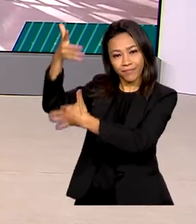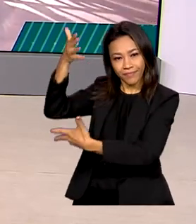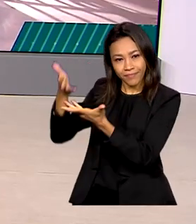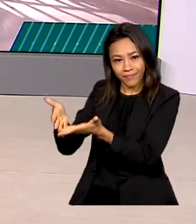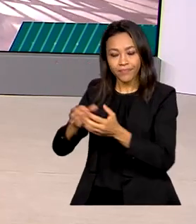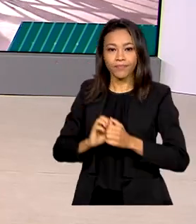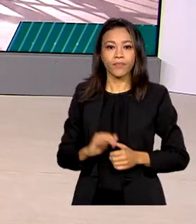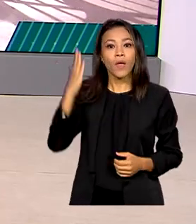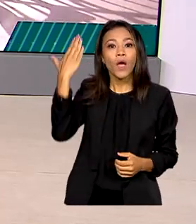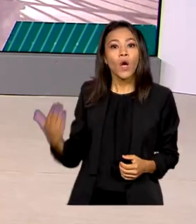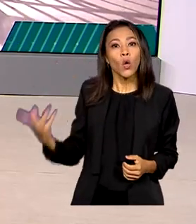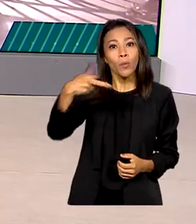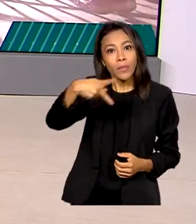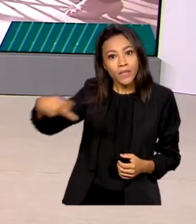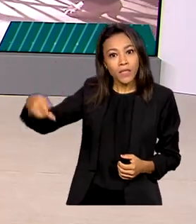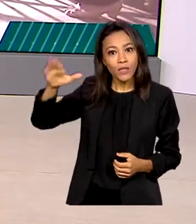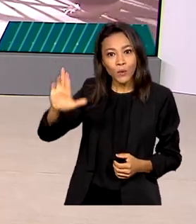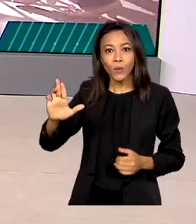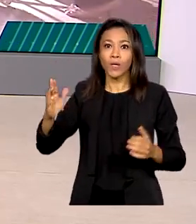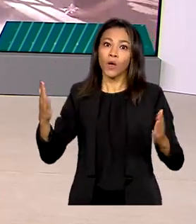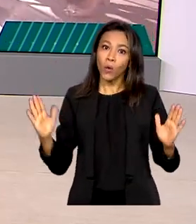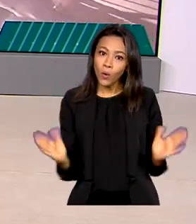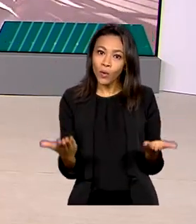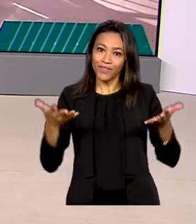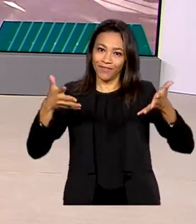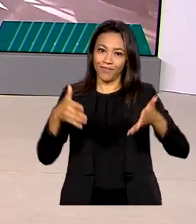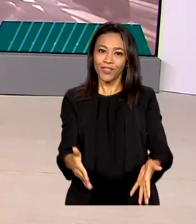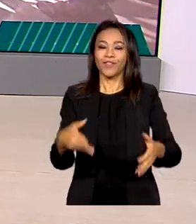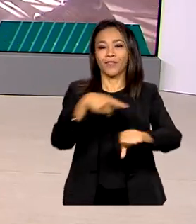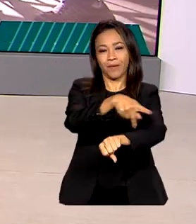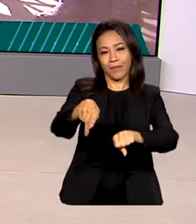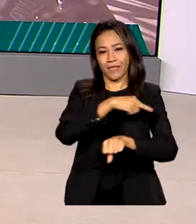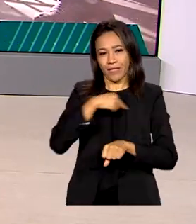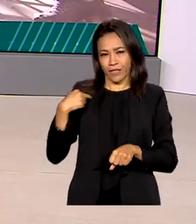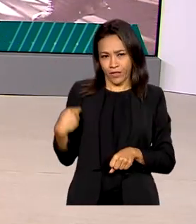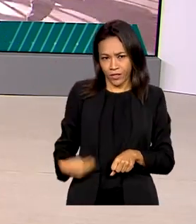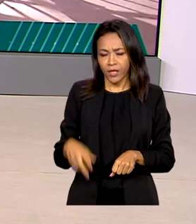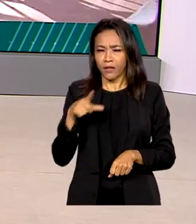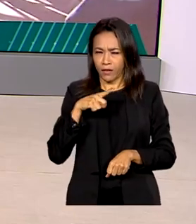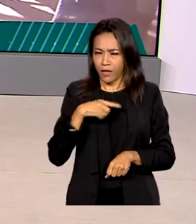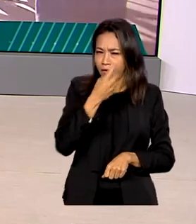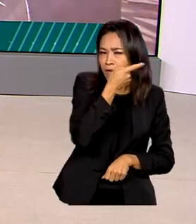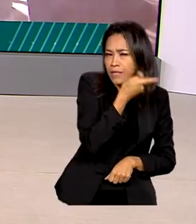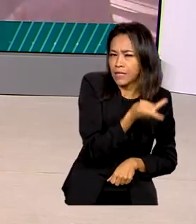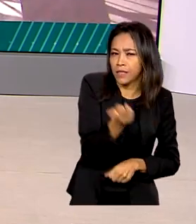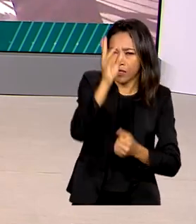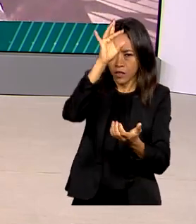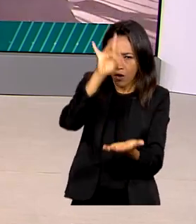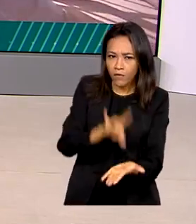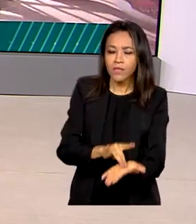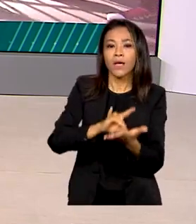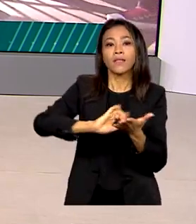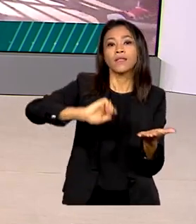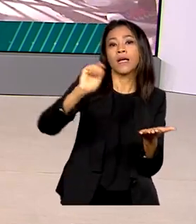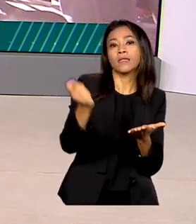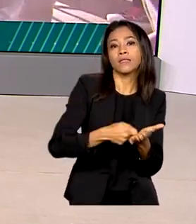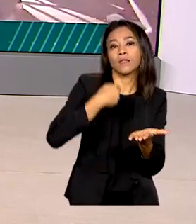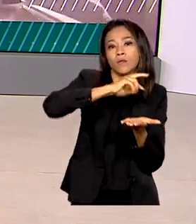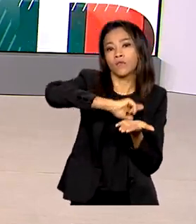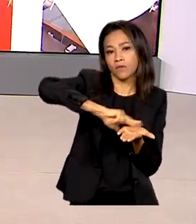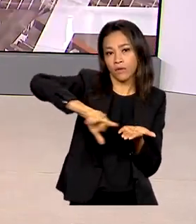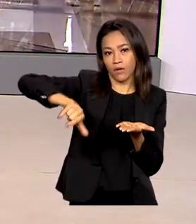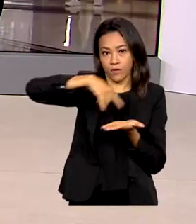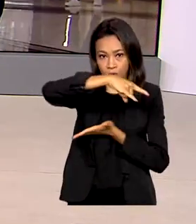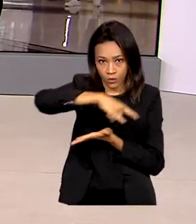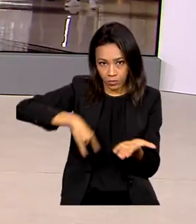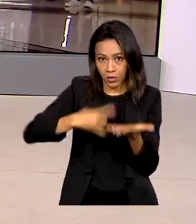O presidente Lula chega hoje à China. A programação inclui visitas oficiais e assinaturas de diversos acordos. Vamos ao